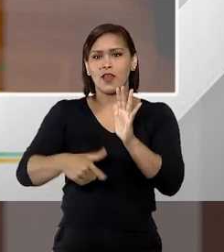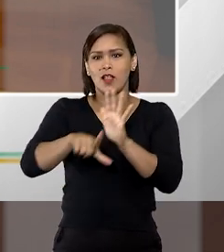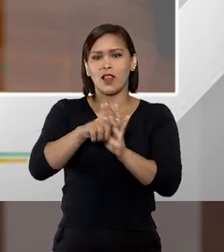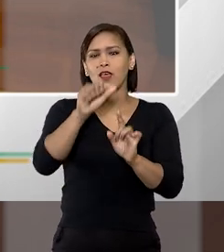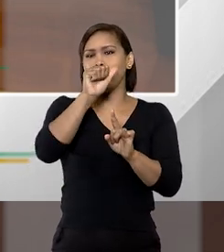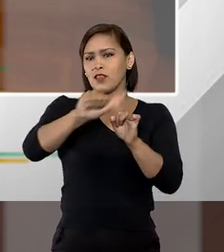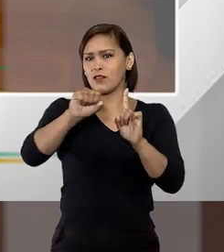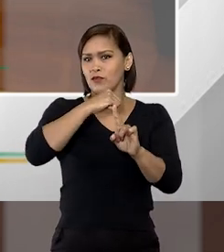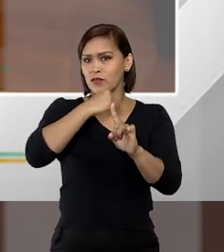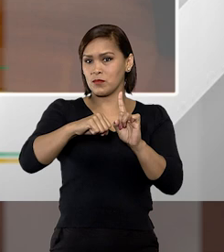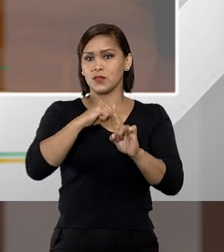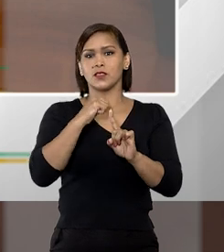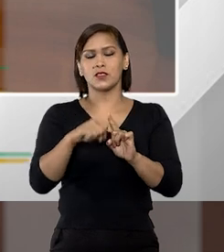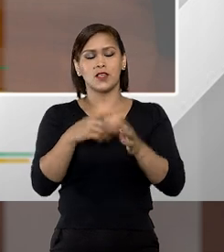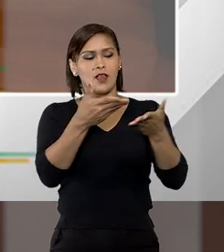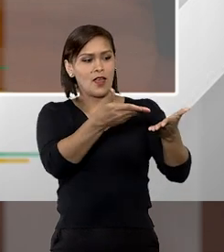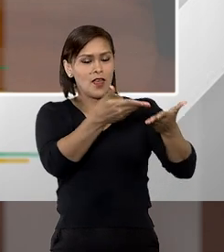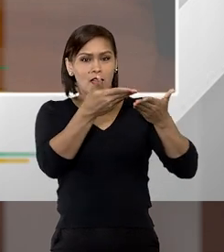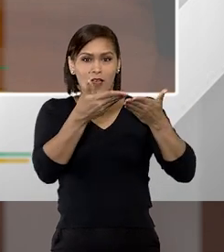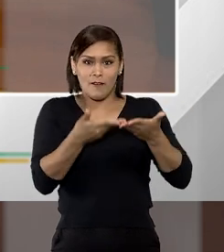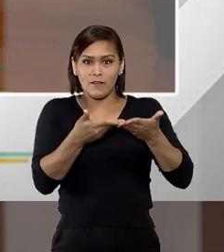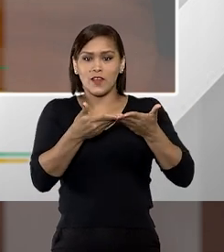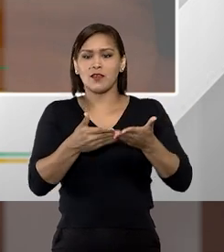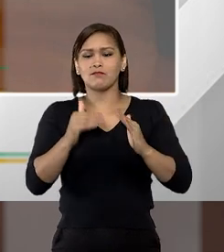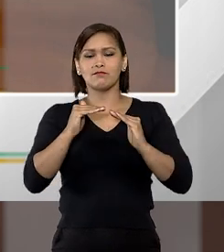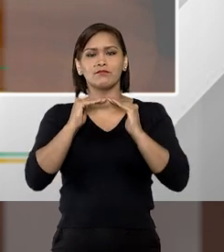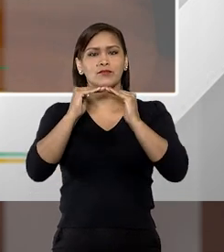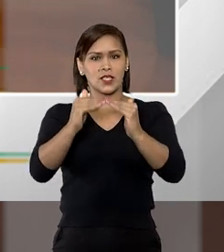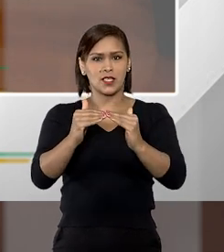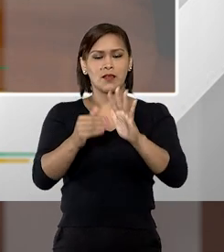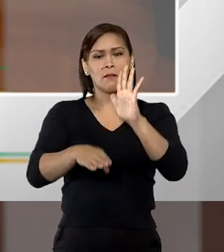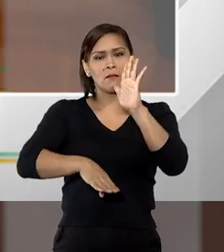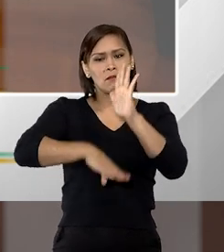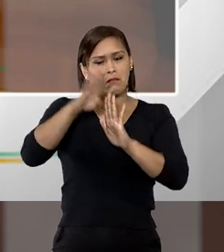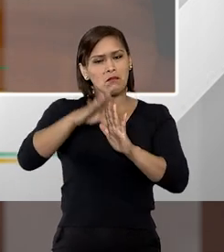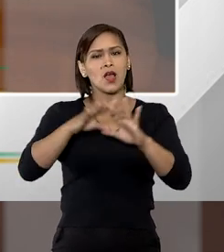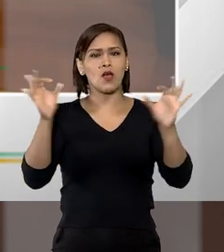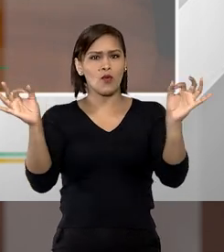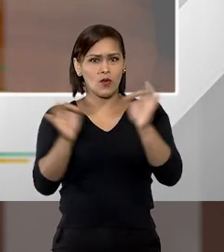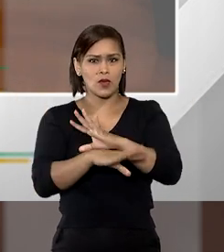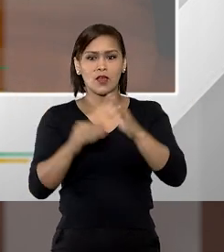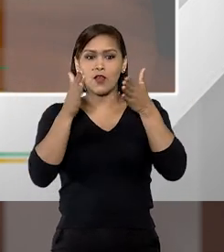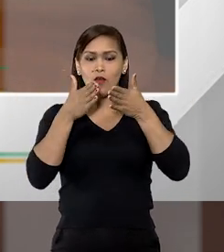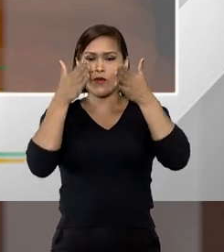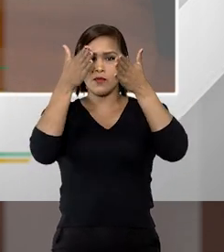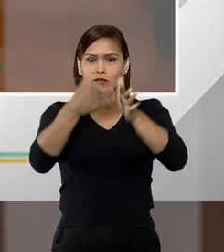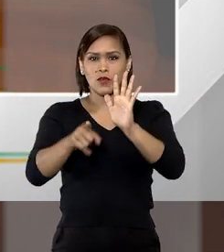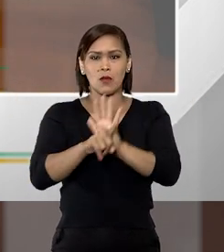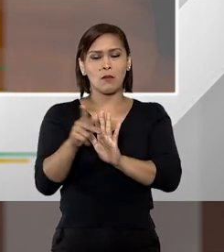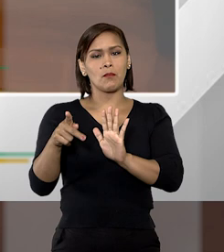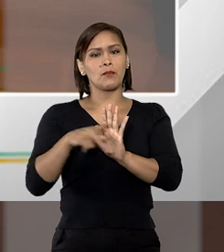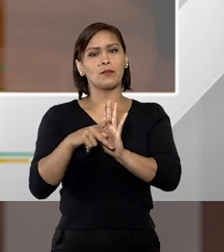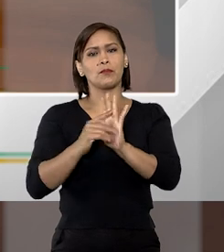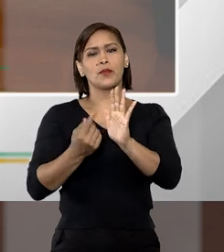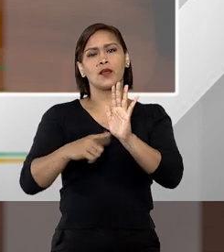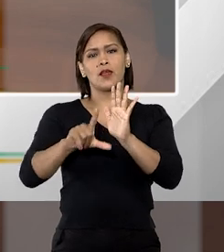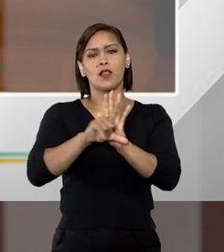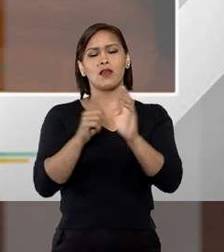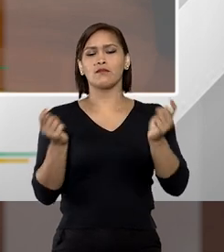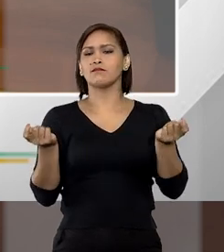feminicídio, ela vem para estabelecer de uma forma mais concreta e mais objetiva e sem essa